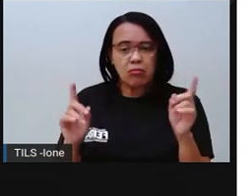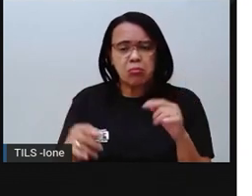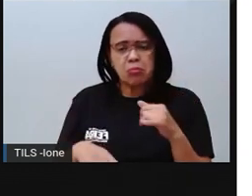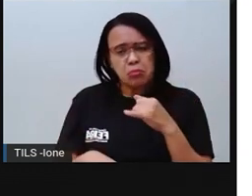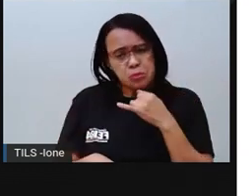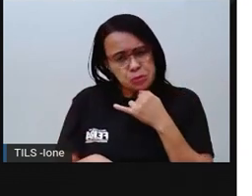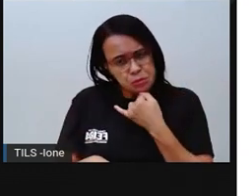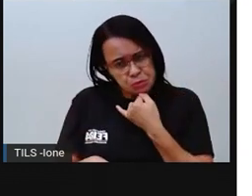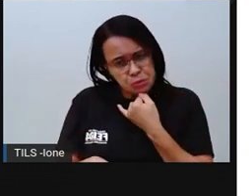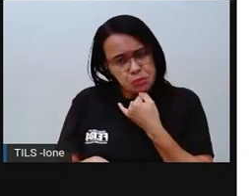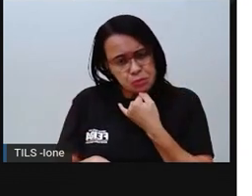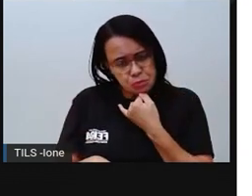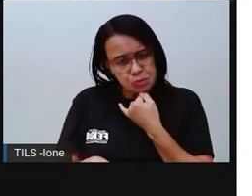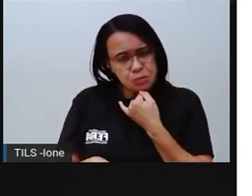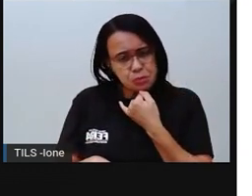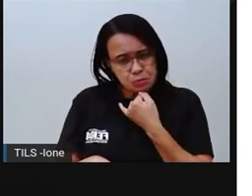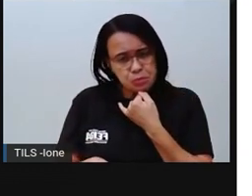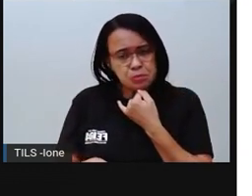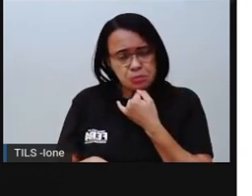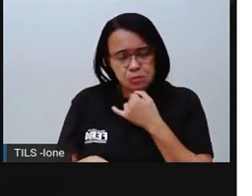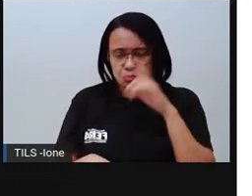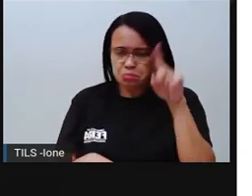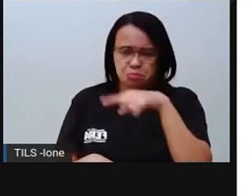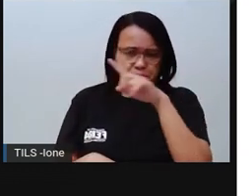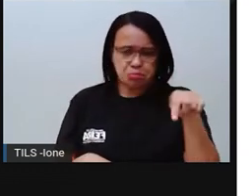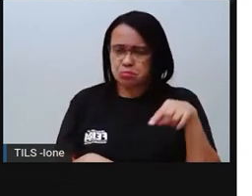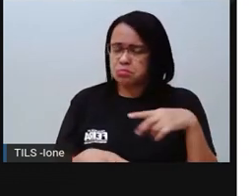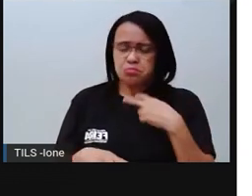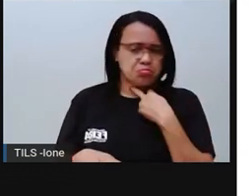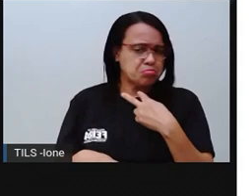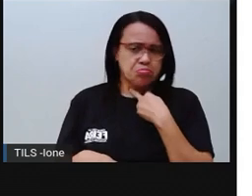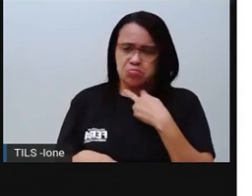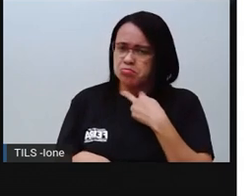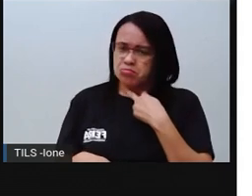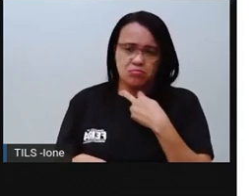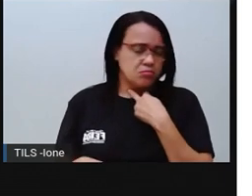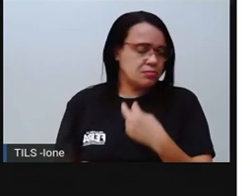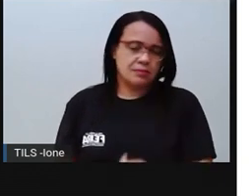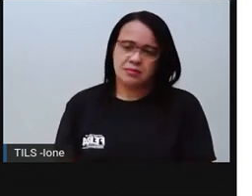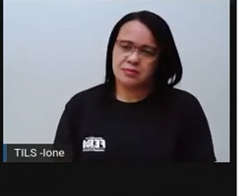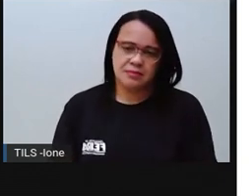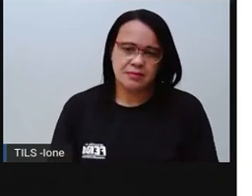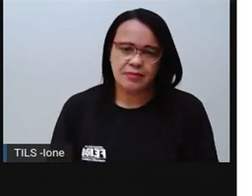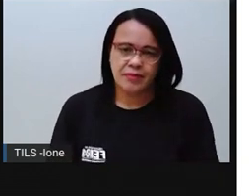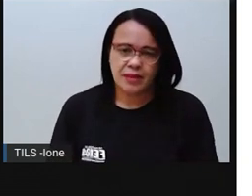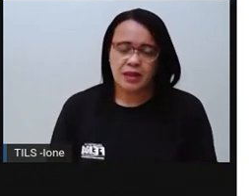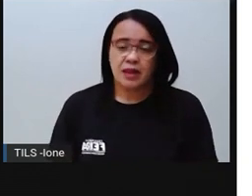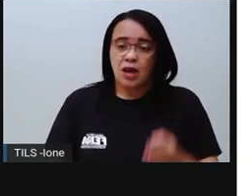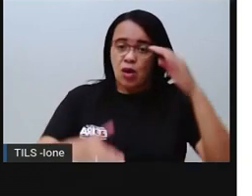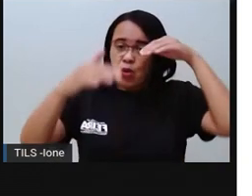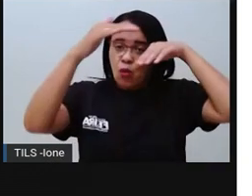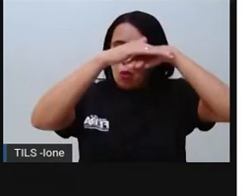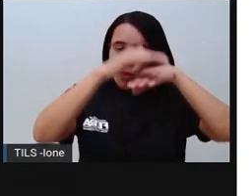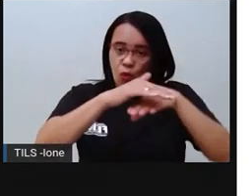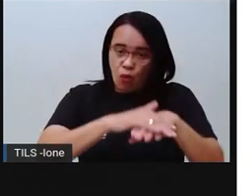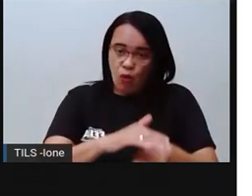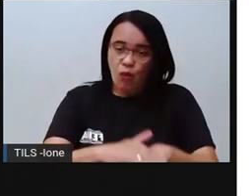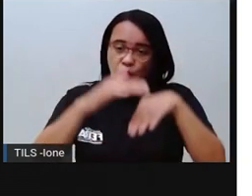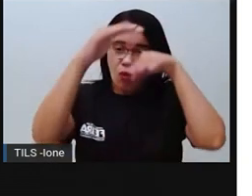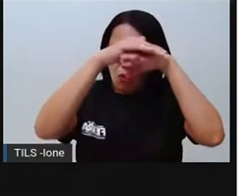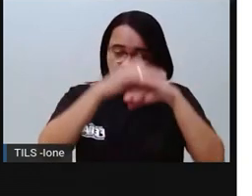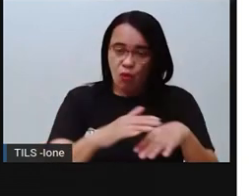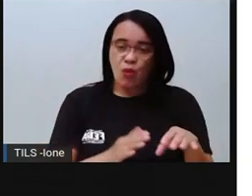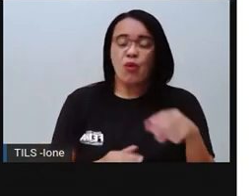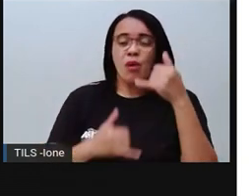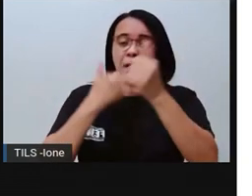Triste, né? Até a pró fica triste. Quem aguenta carregar peso demais? Não aguenta não. Guardar brinquedos, ó.